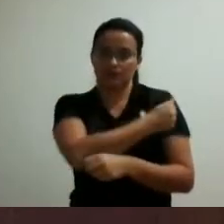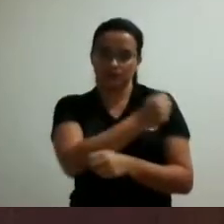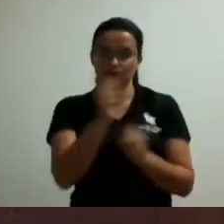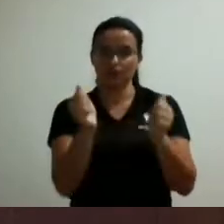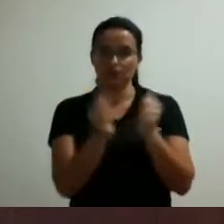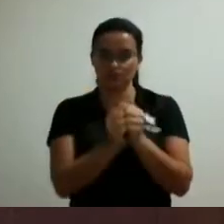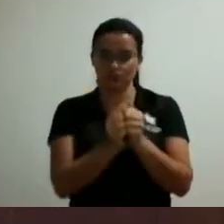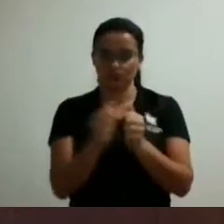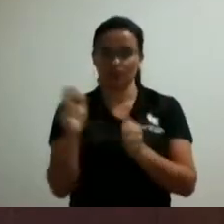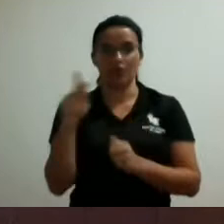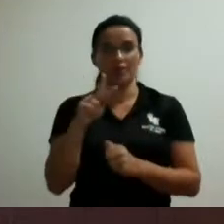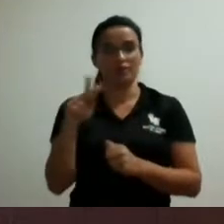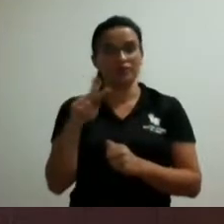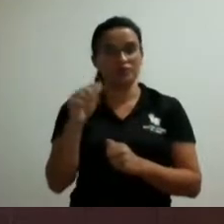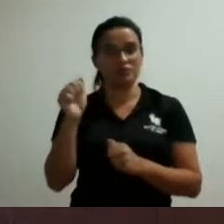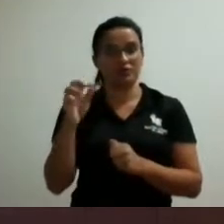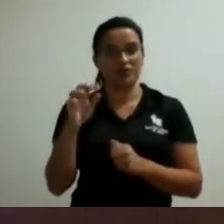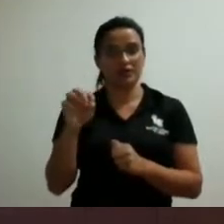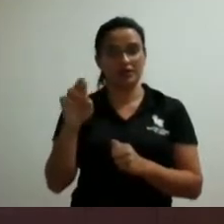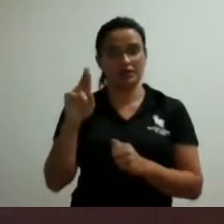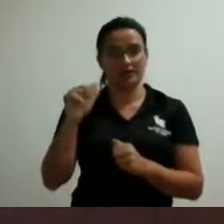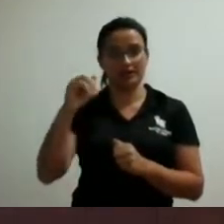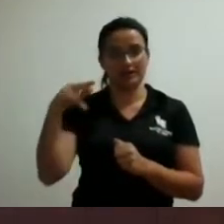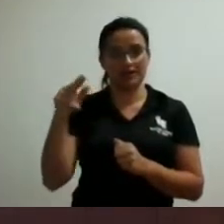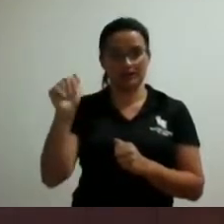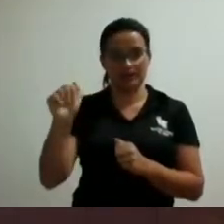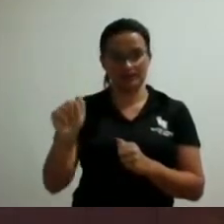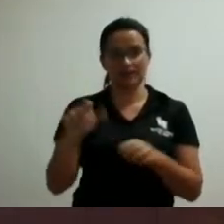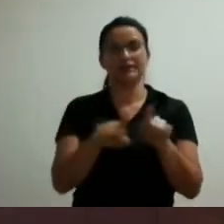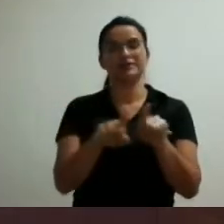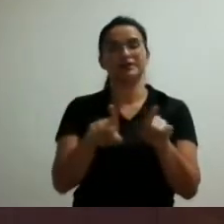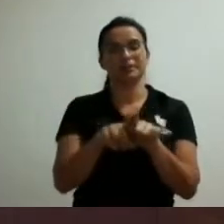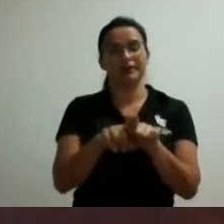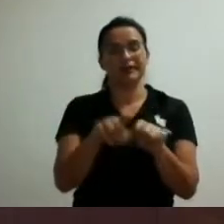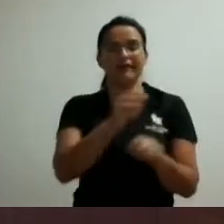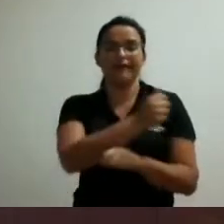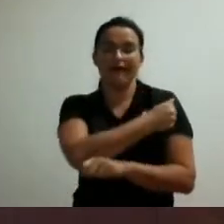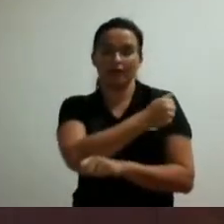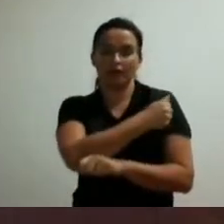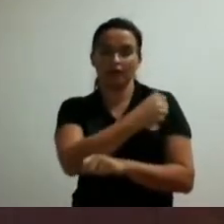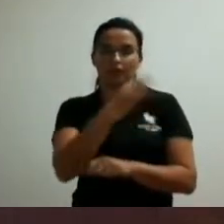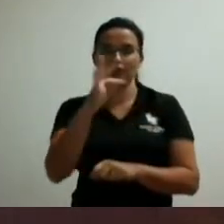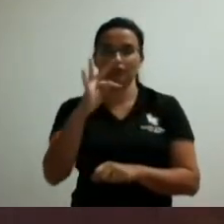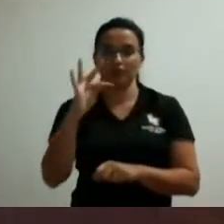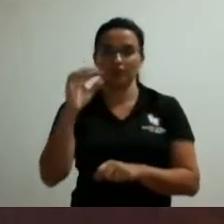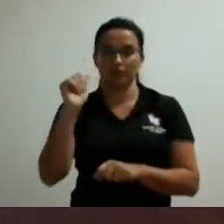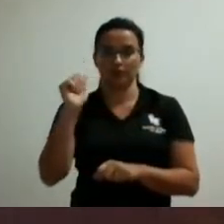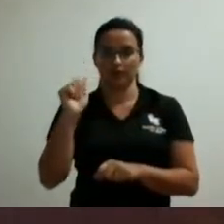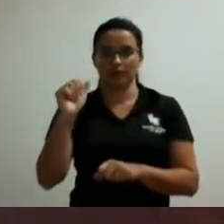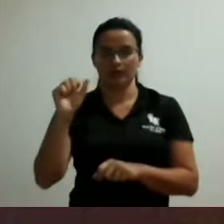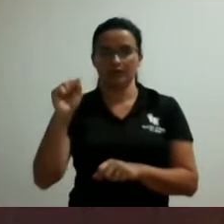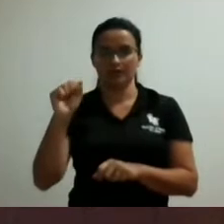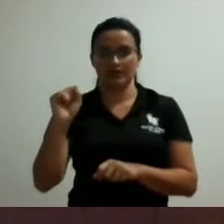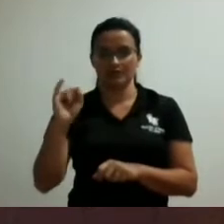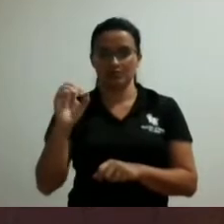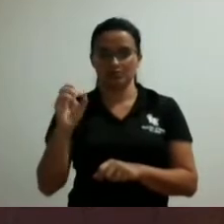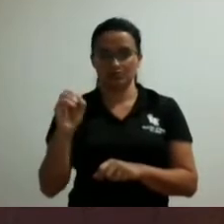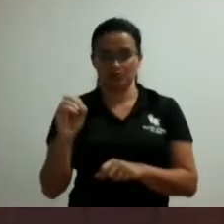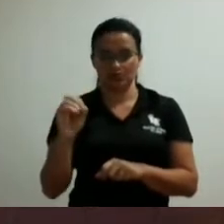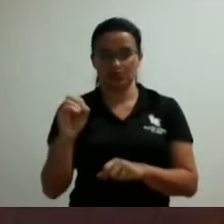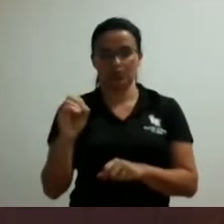estar aqui e os alunos o Tássio Rafael Batista e a Júlia Antunes Guarçoni